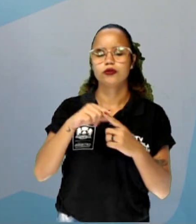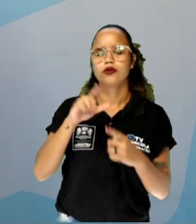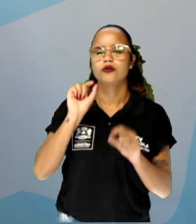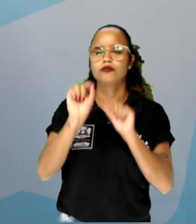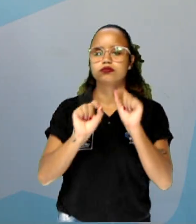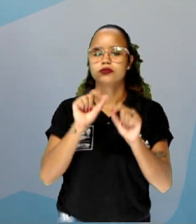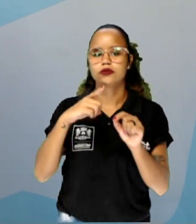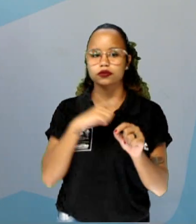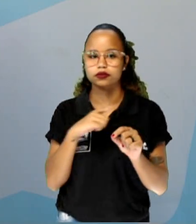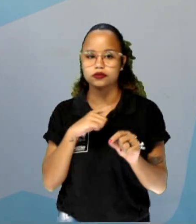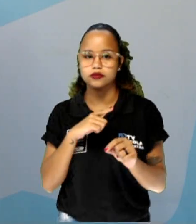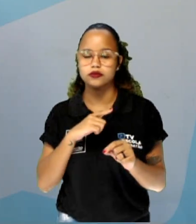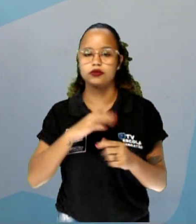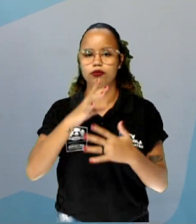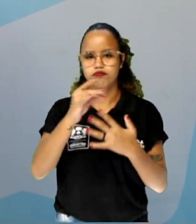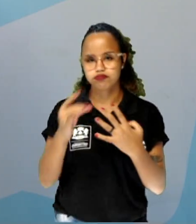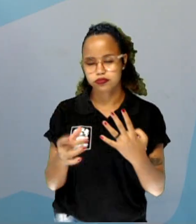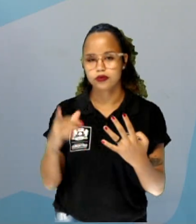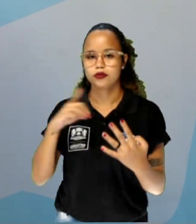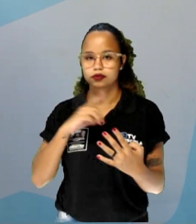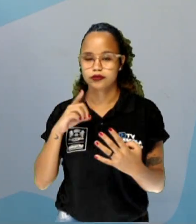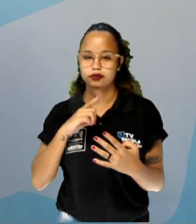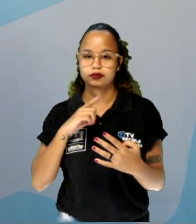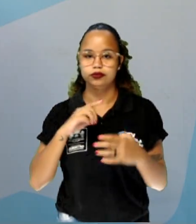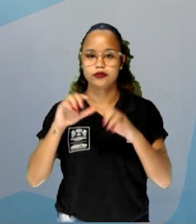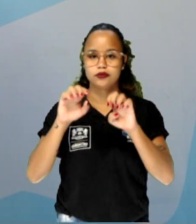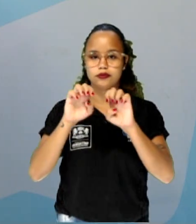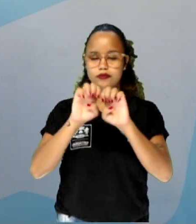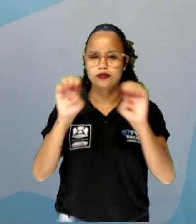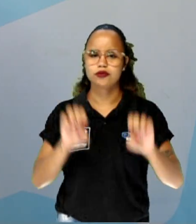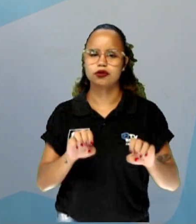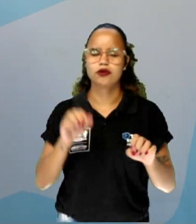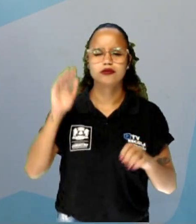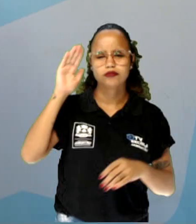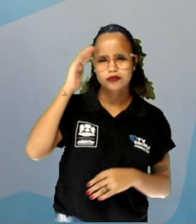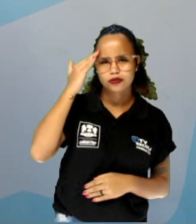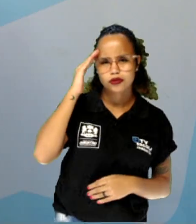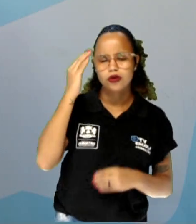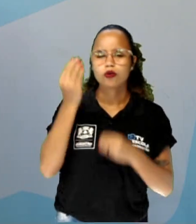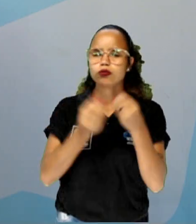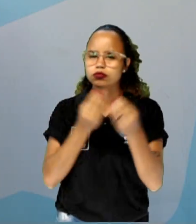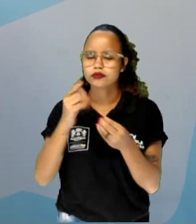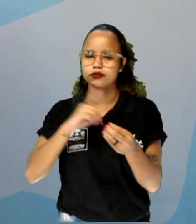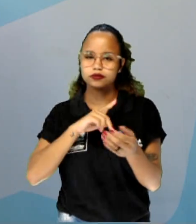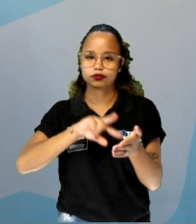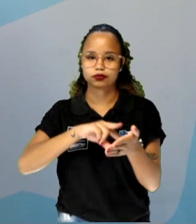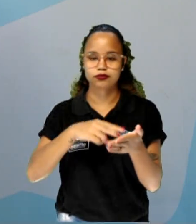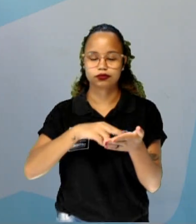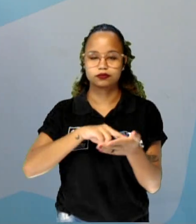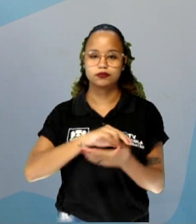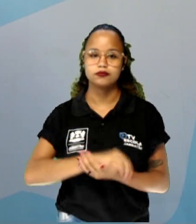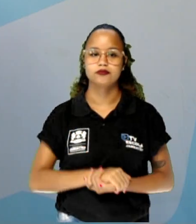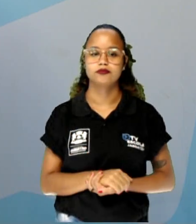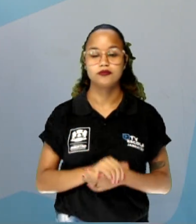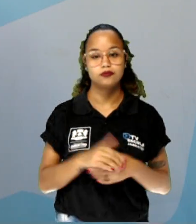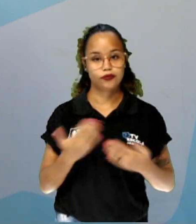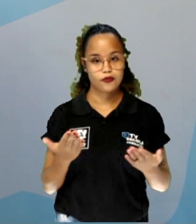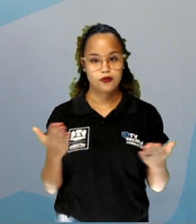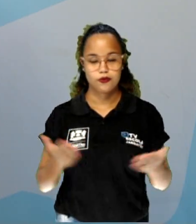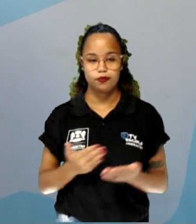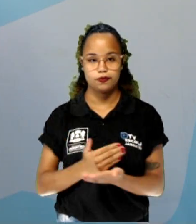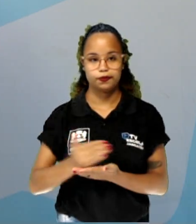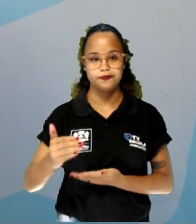estatística, a média, a moda e mediana, com a compreensão de seus significados. Então vamos embora.